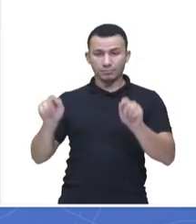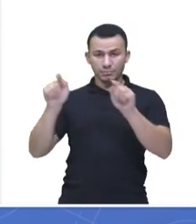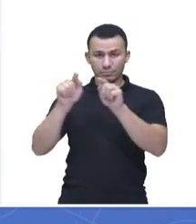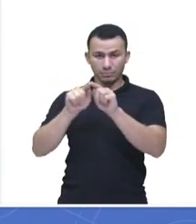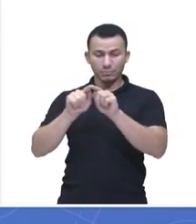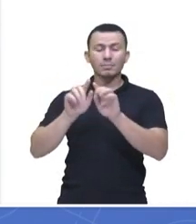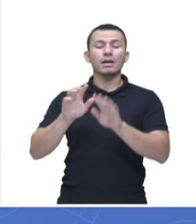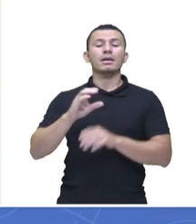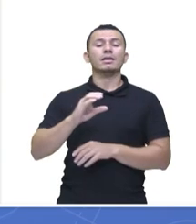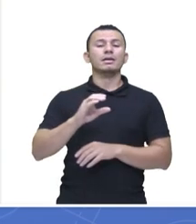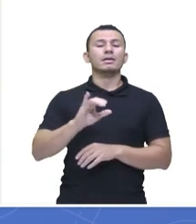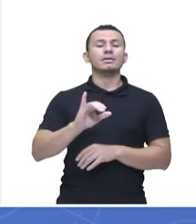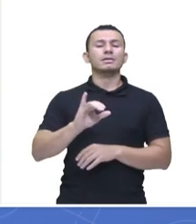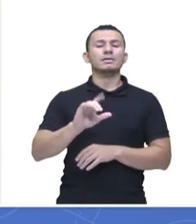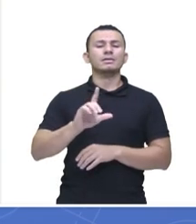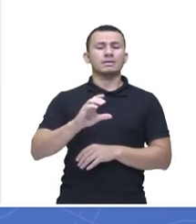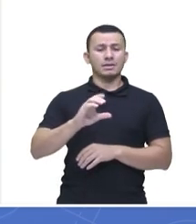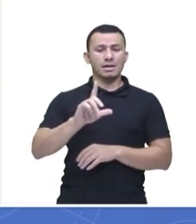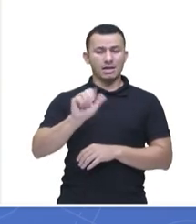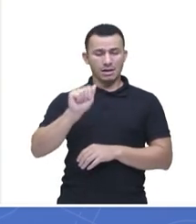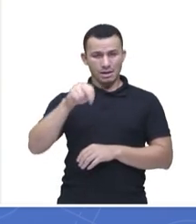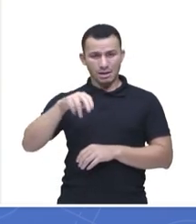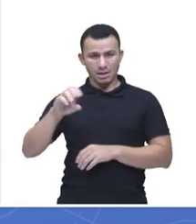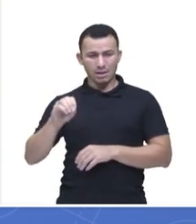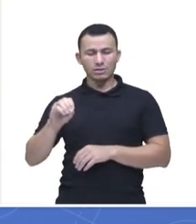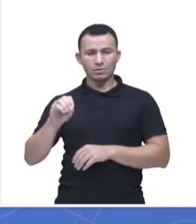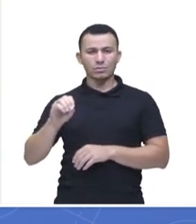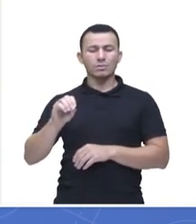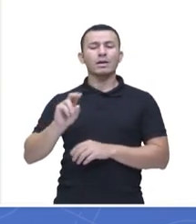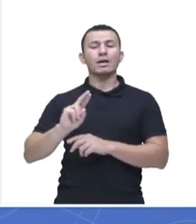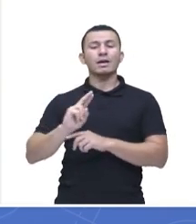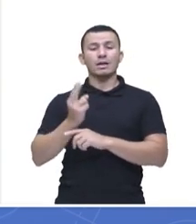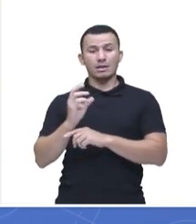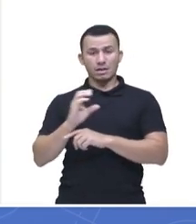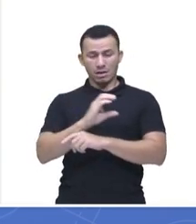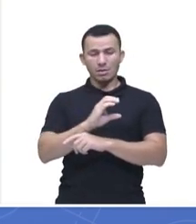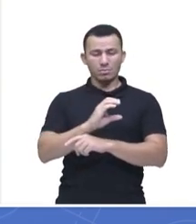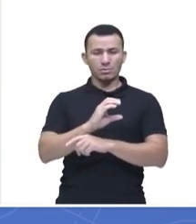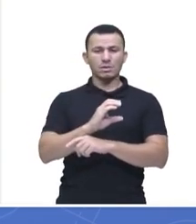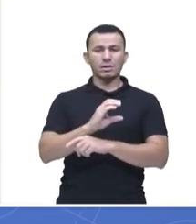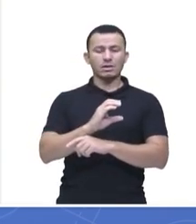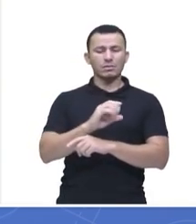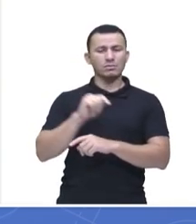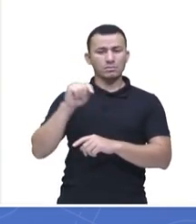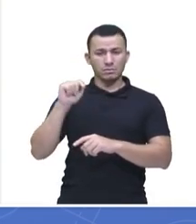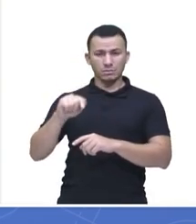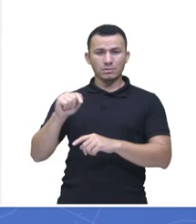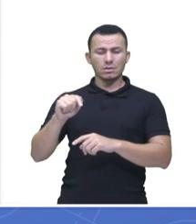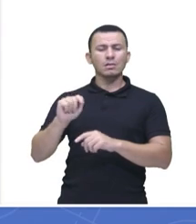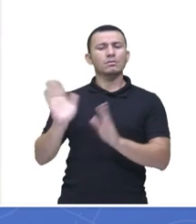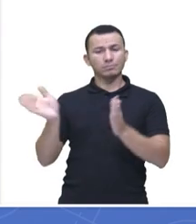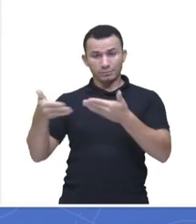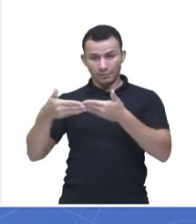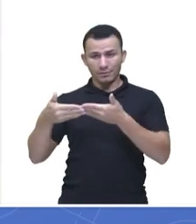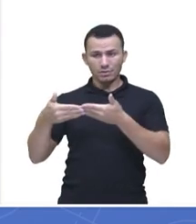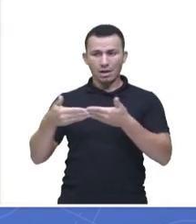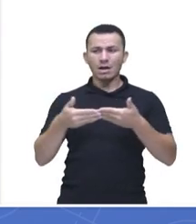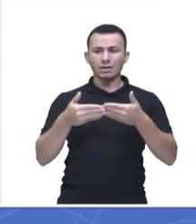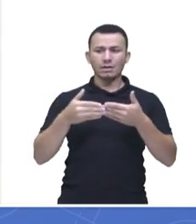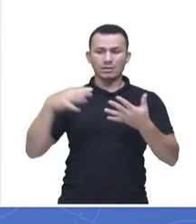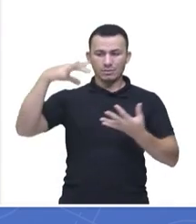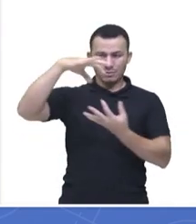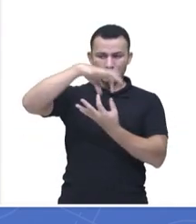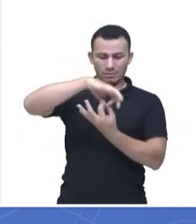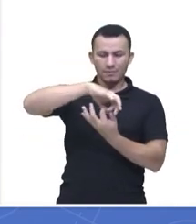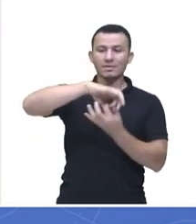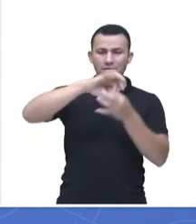ciclano, ele é um hidrocarboneto cíclico, né? De cadeia fechada, que